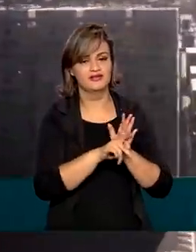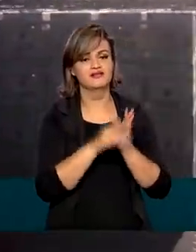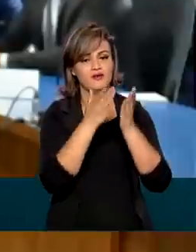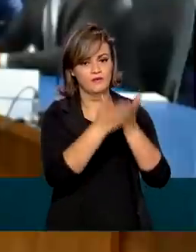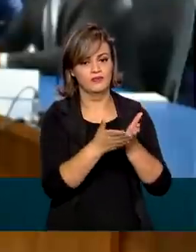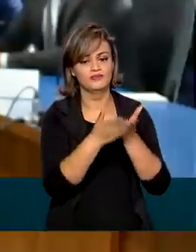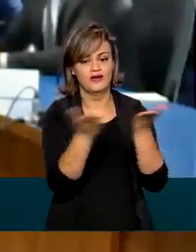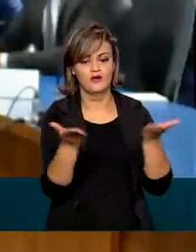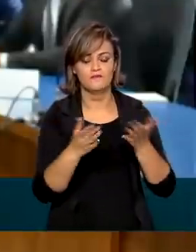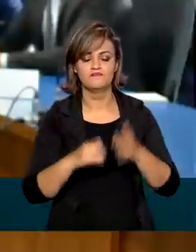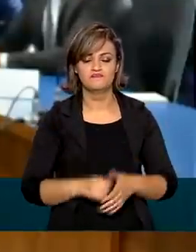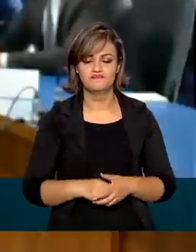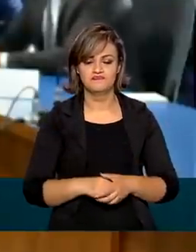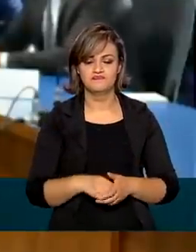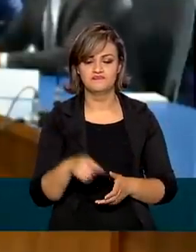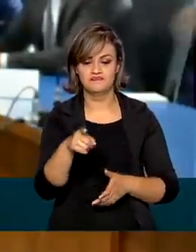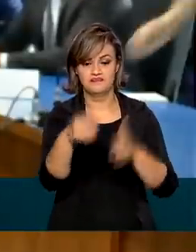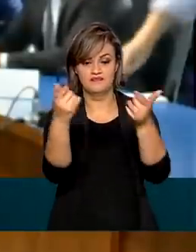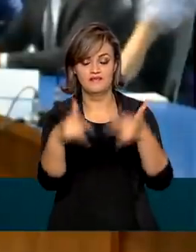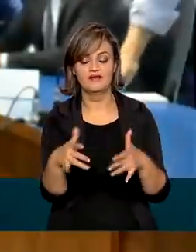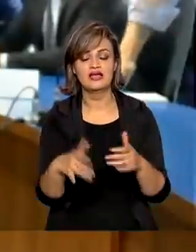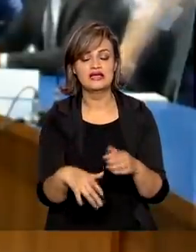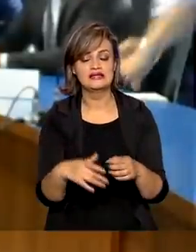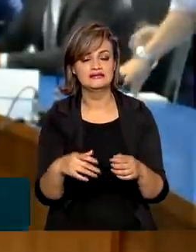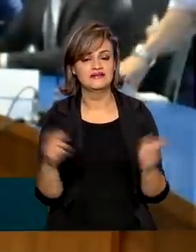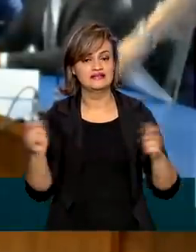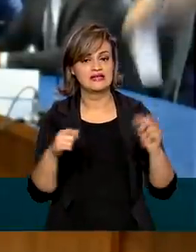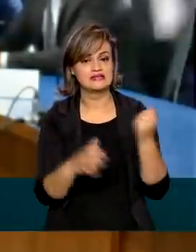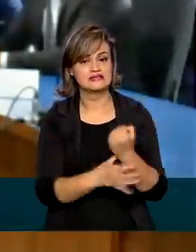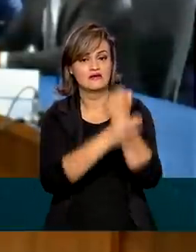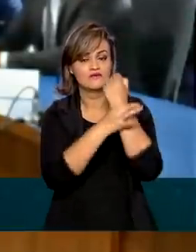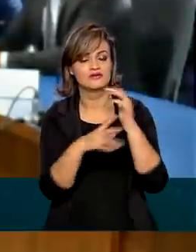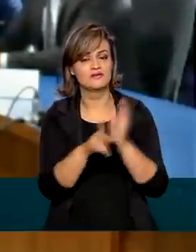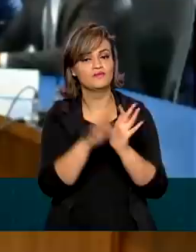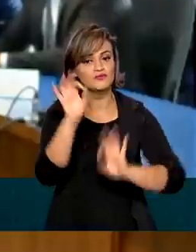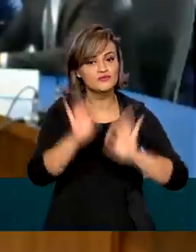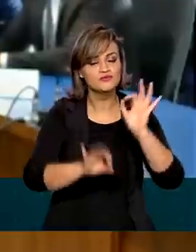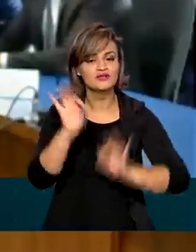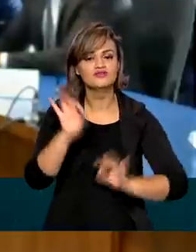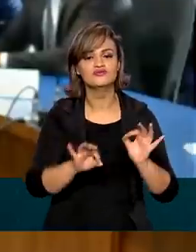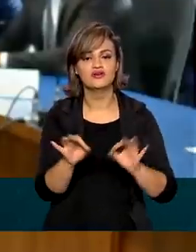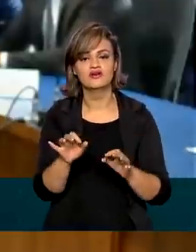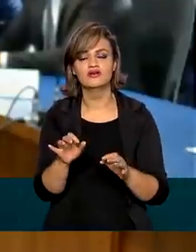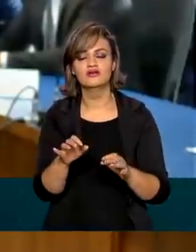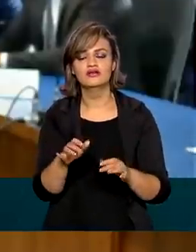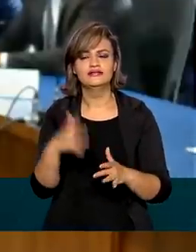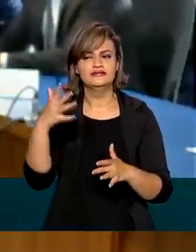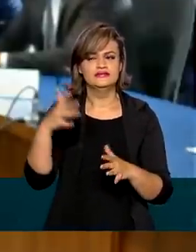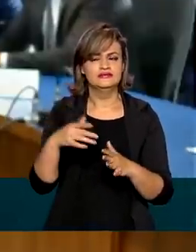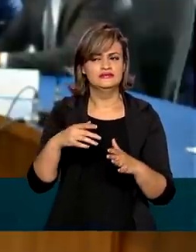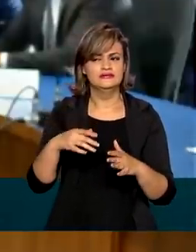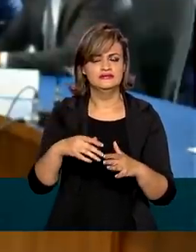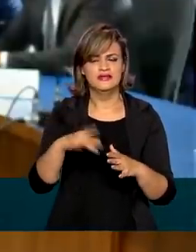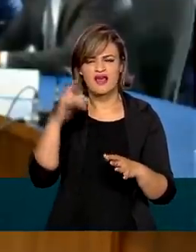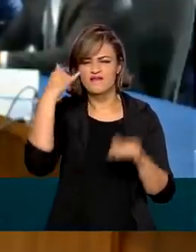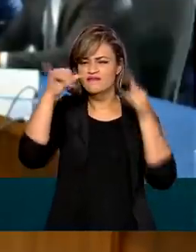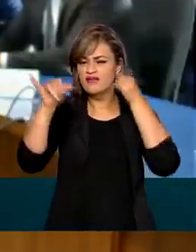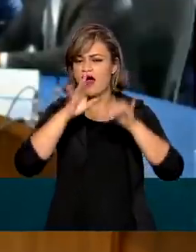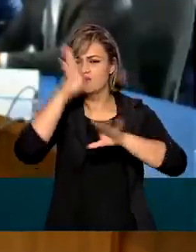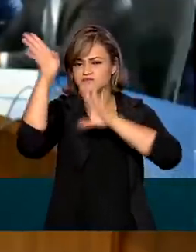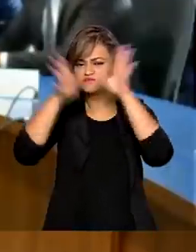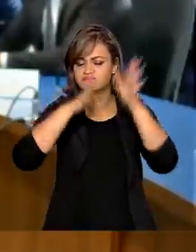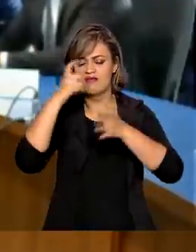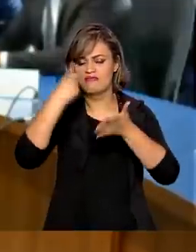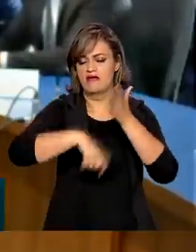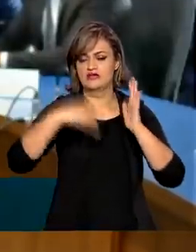Vai trazer segurança jurídica ao setor e, ao mesmo tempo, coibir abusividade em